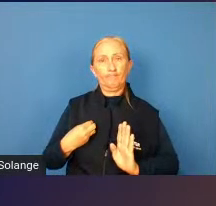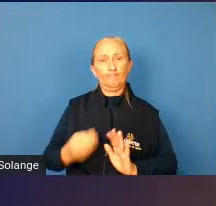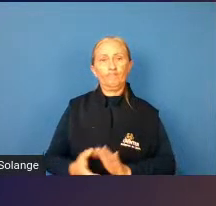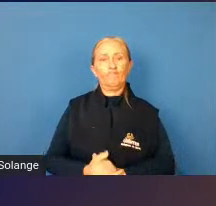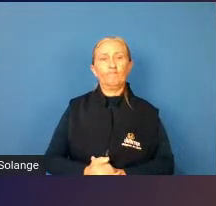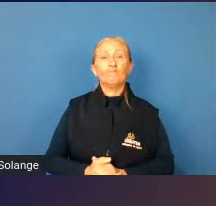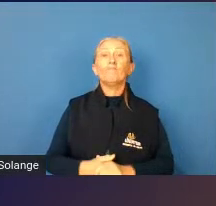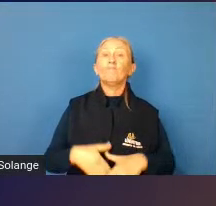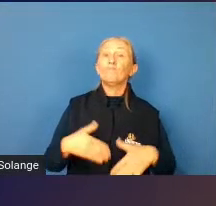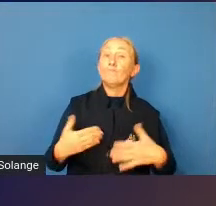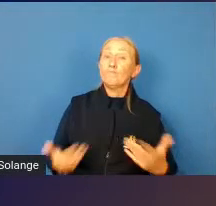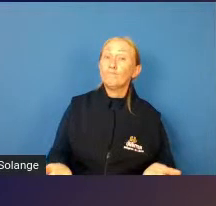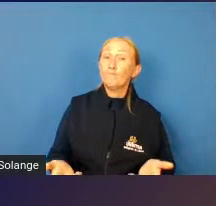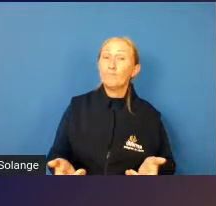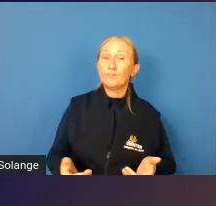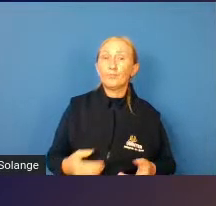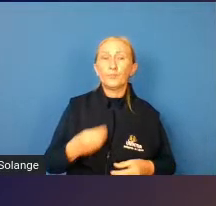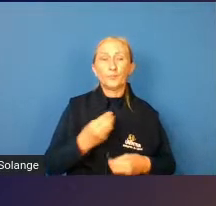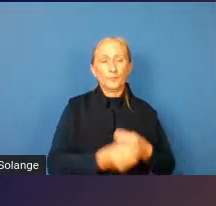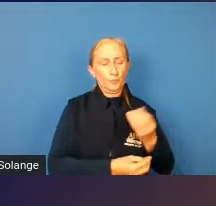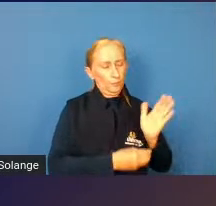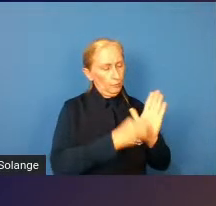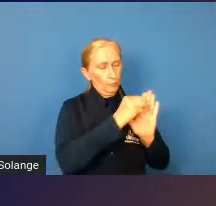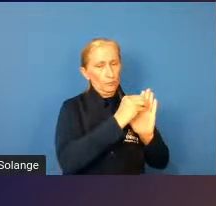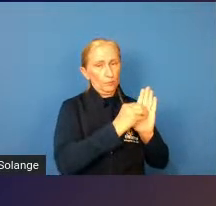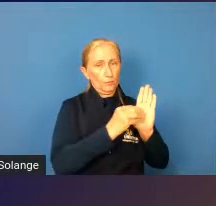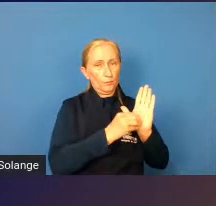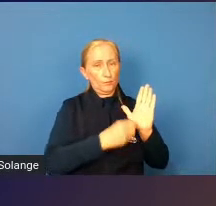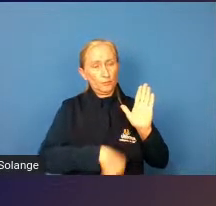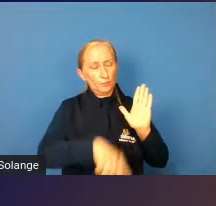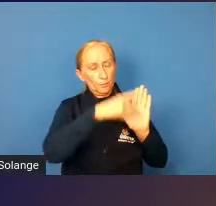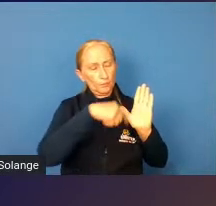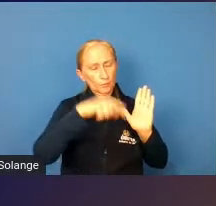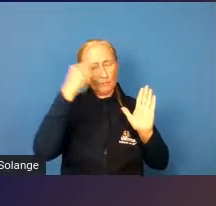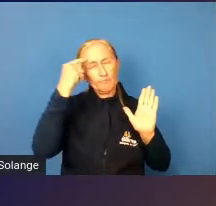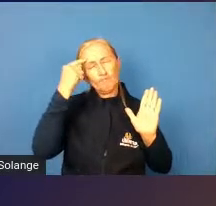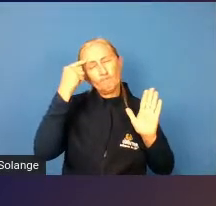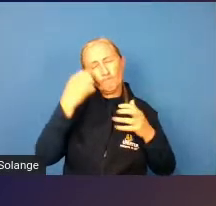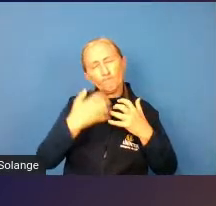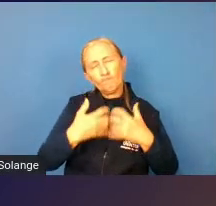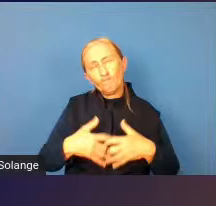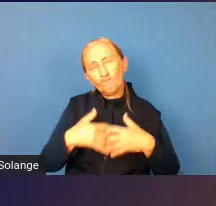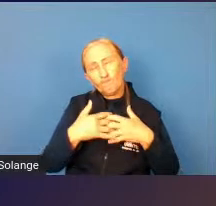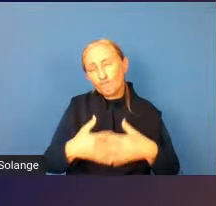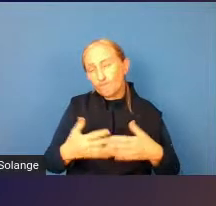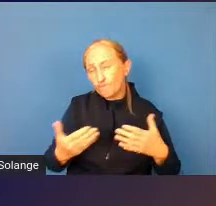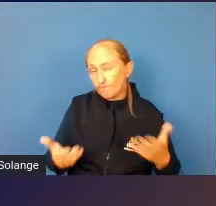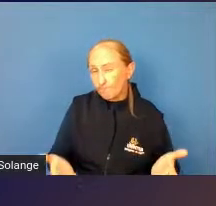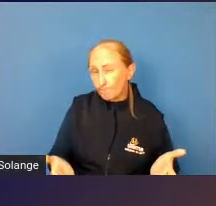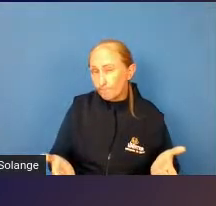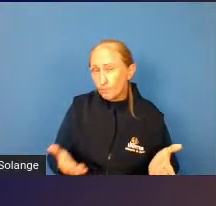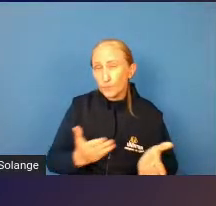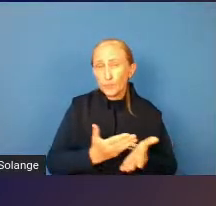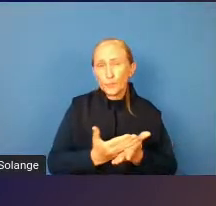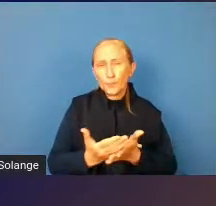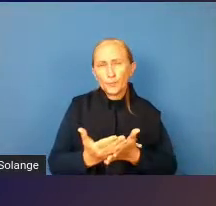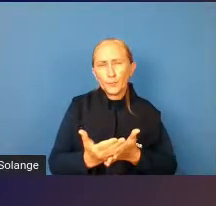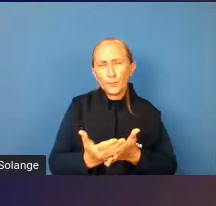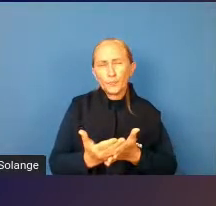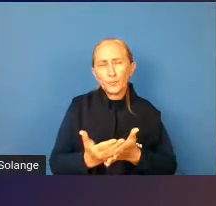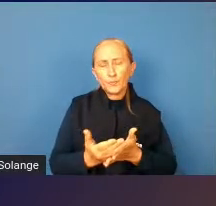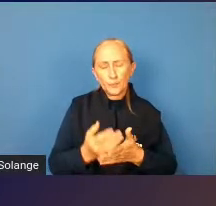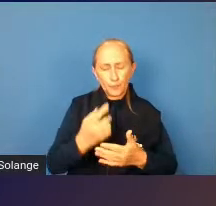Então, trazendo esses elementos para a gente pensar, a gente começa a